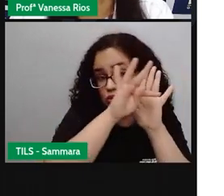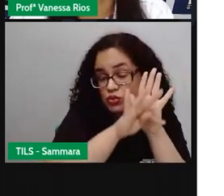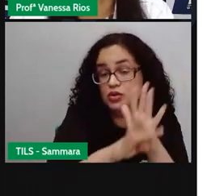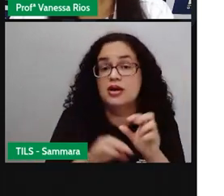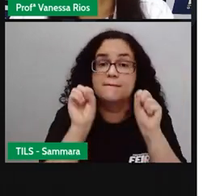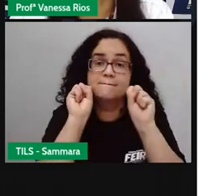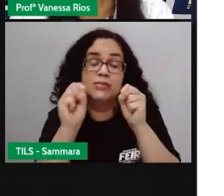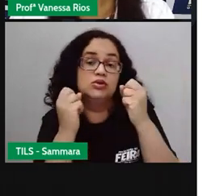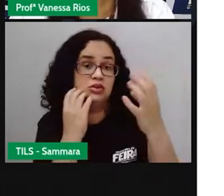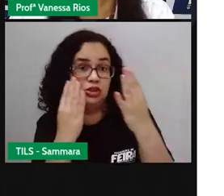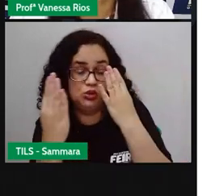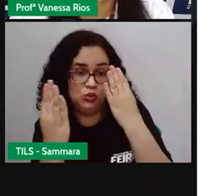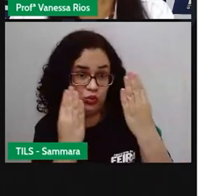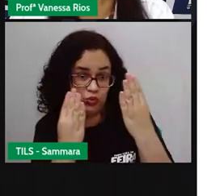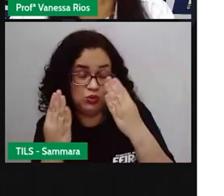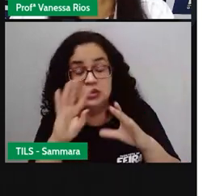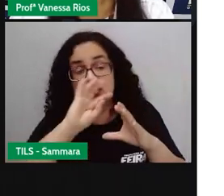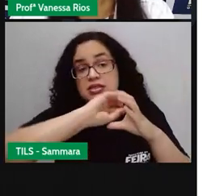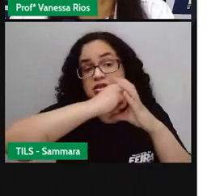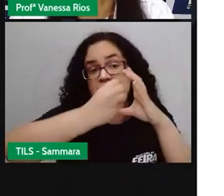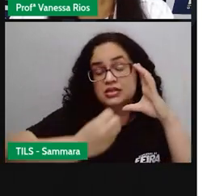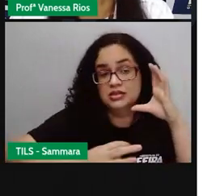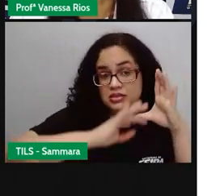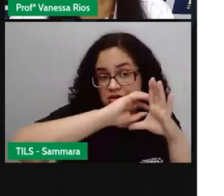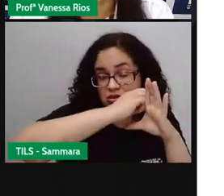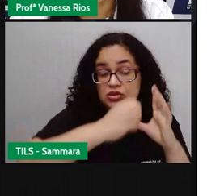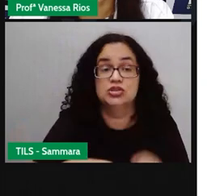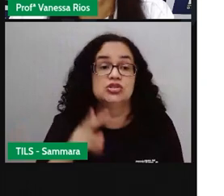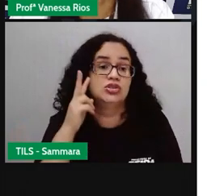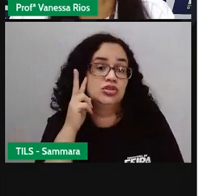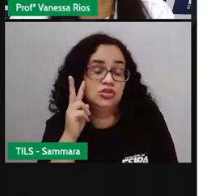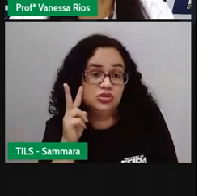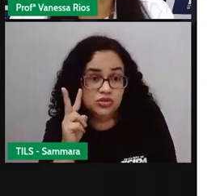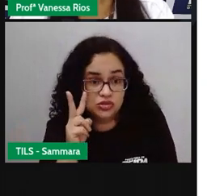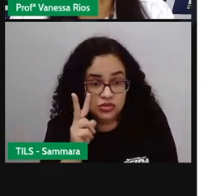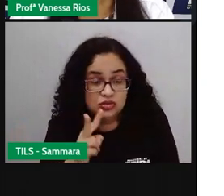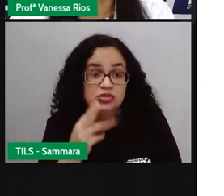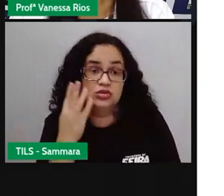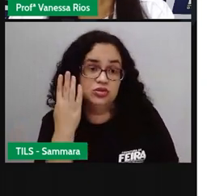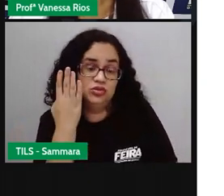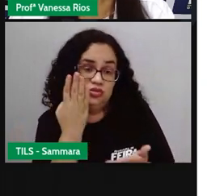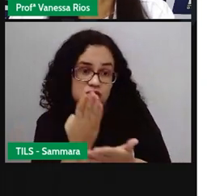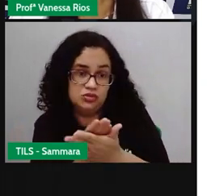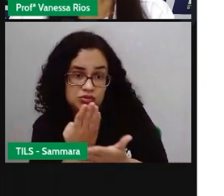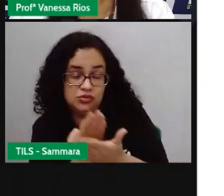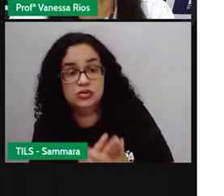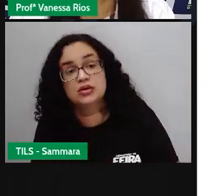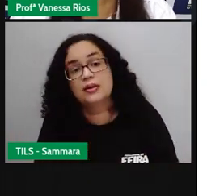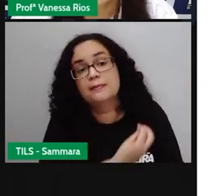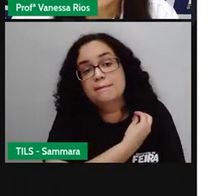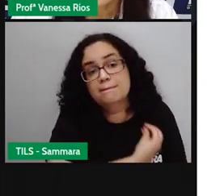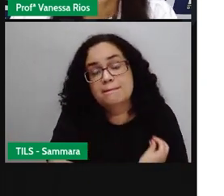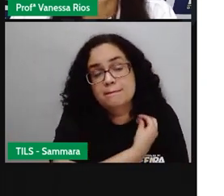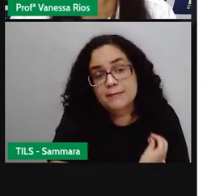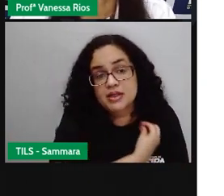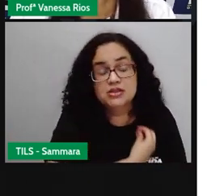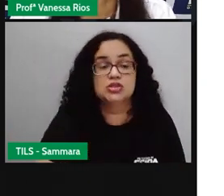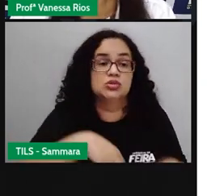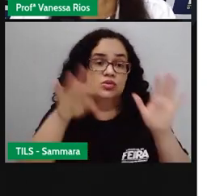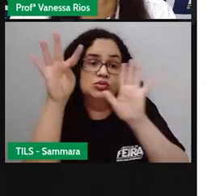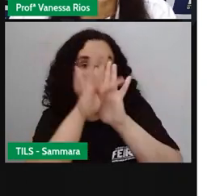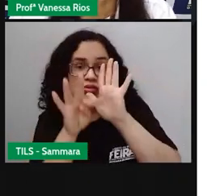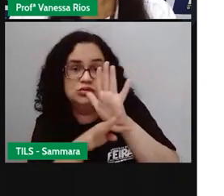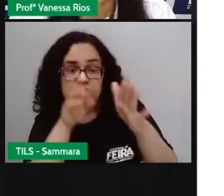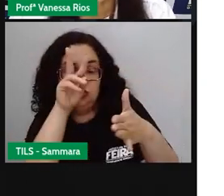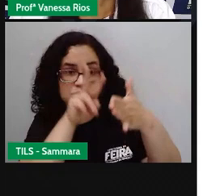fazer as comparações das características que a gente já viu, que a gente já estudou, presentes nos textos que a gente